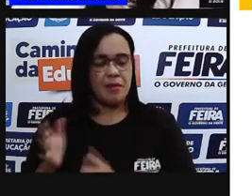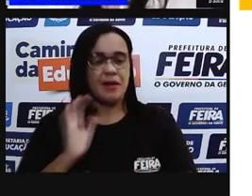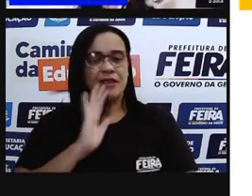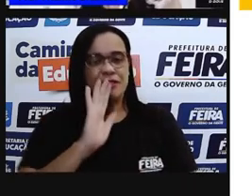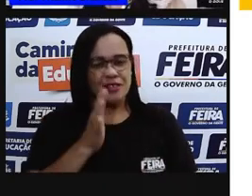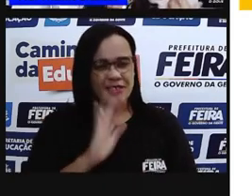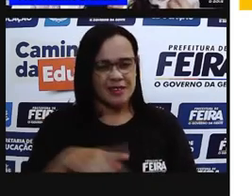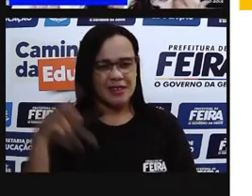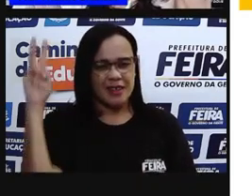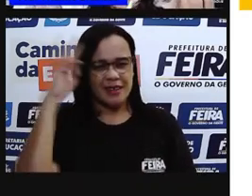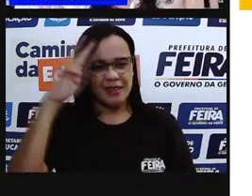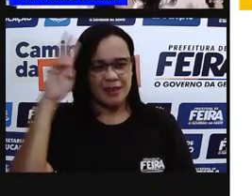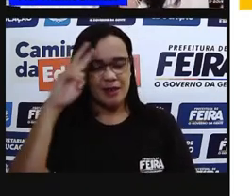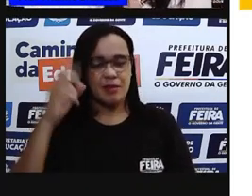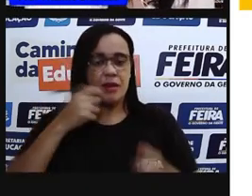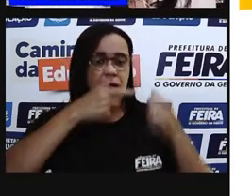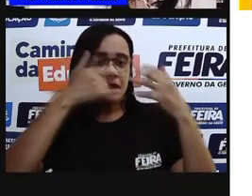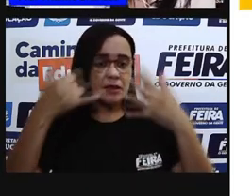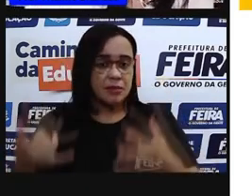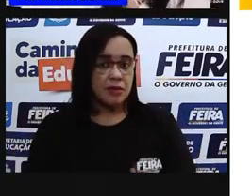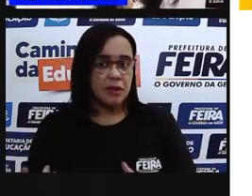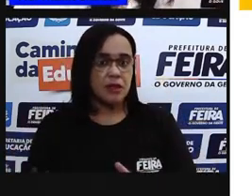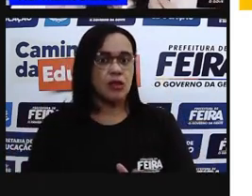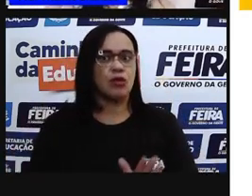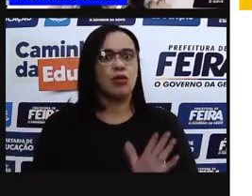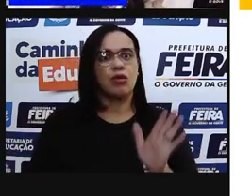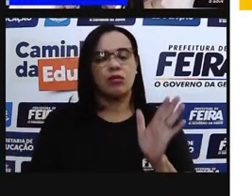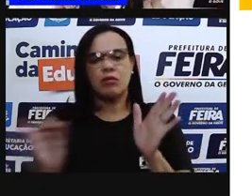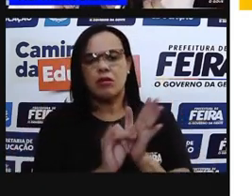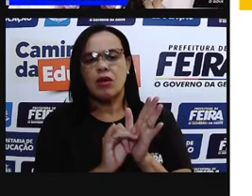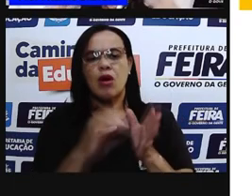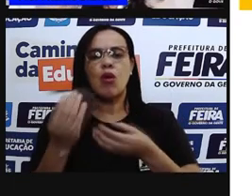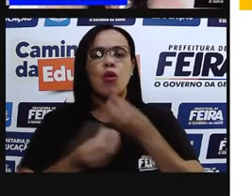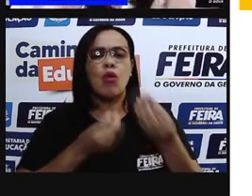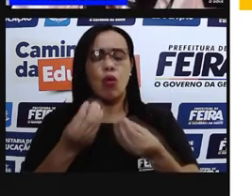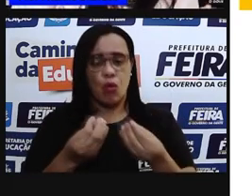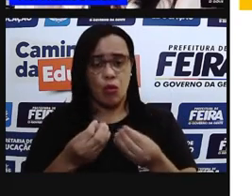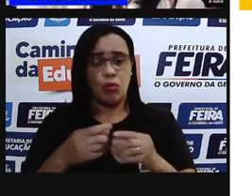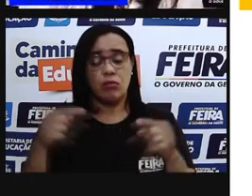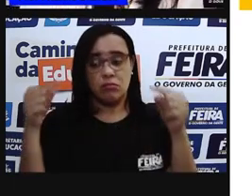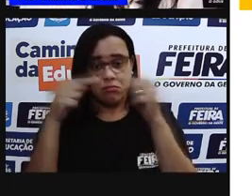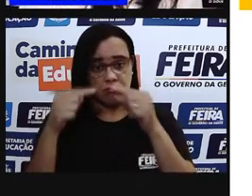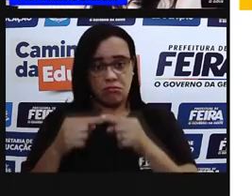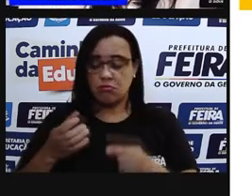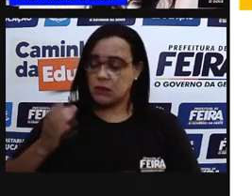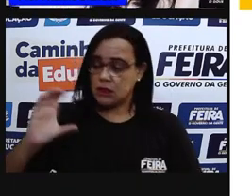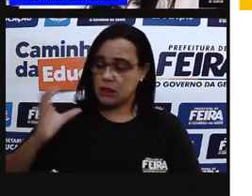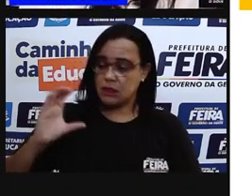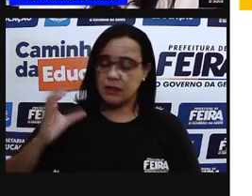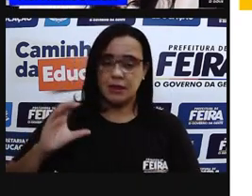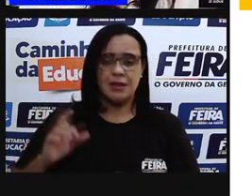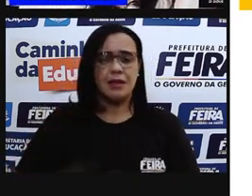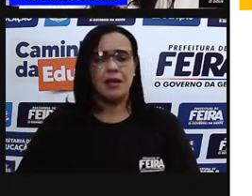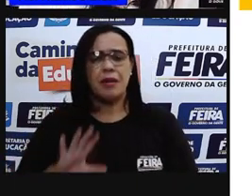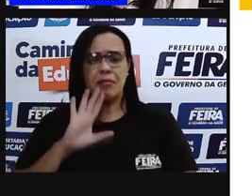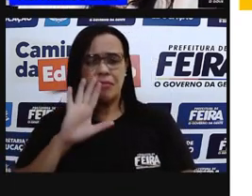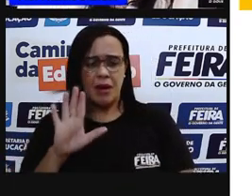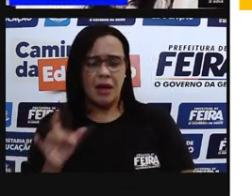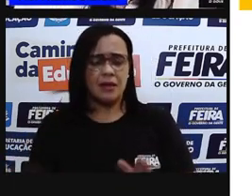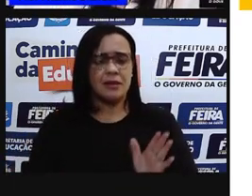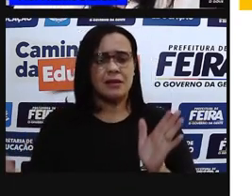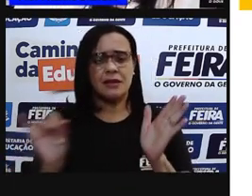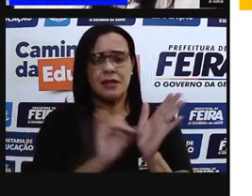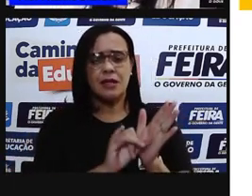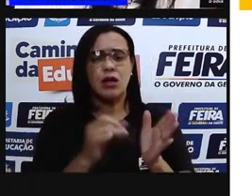E quando a gente vai falar sobre identidade e ciências, a gente tem que pensar um pouquinho sobre essas heranças, tá?